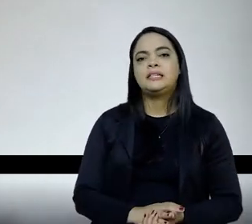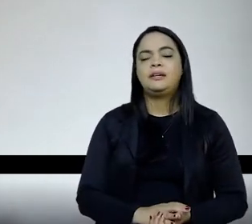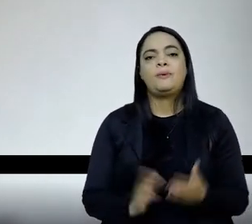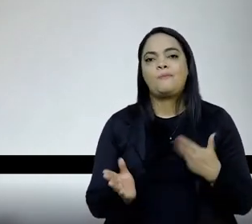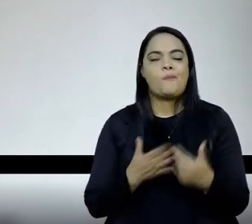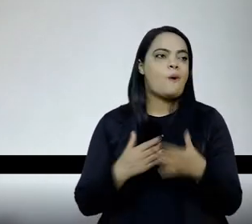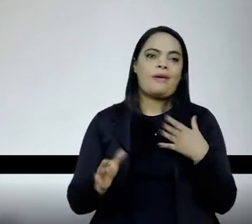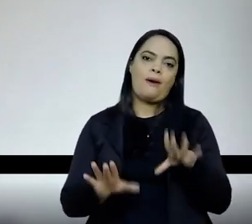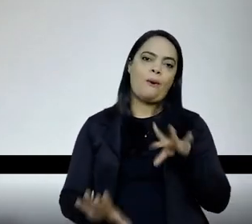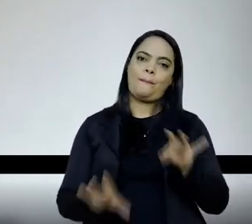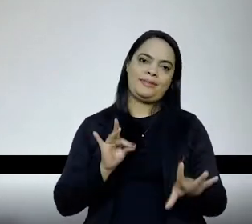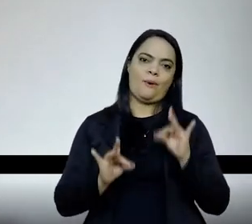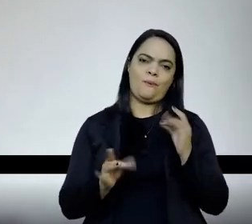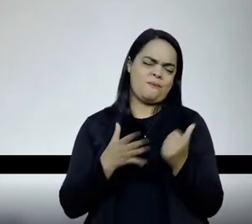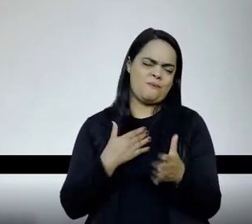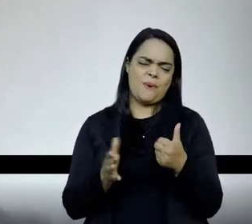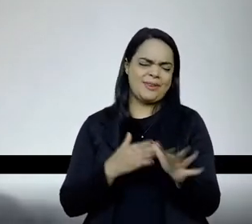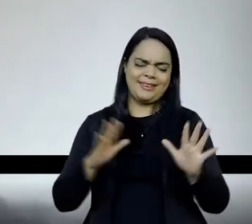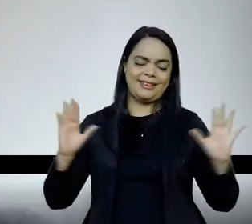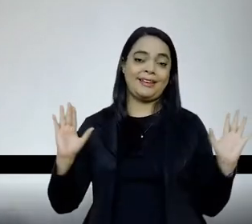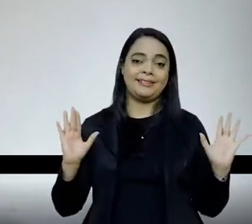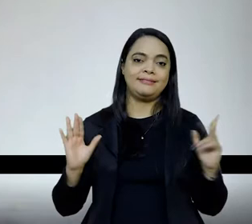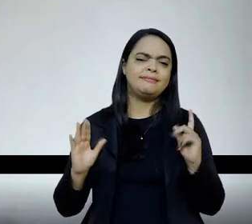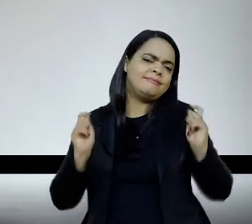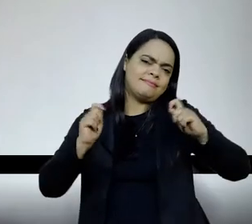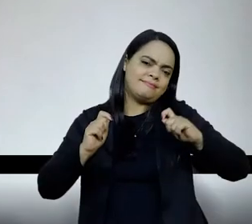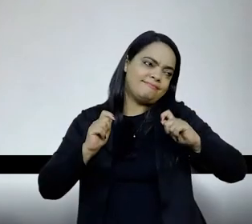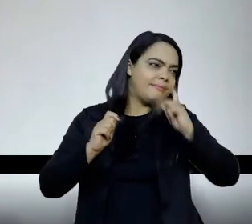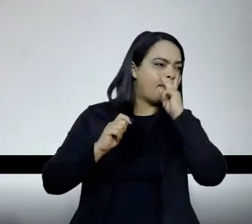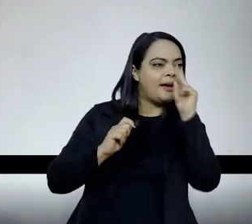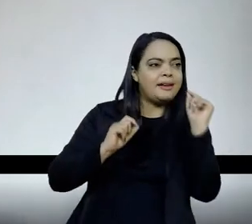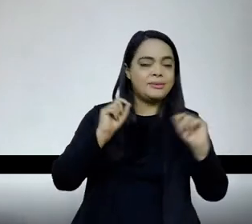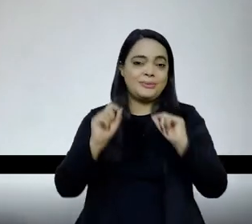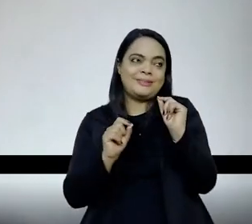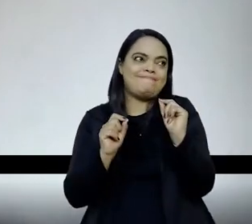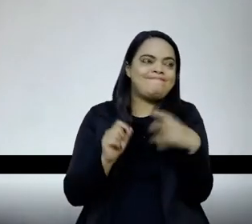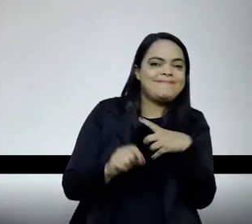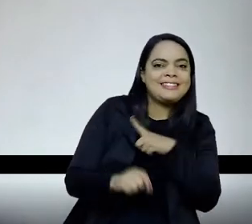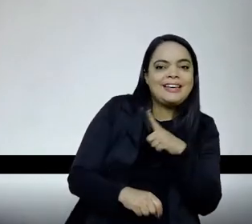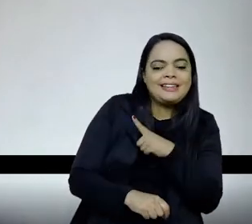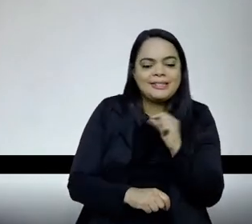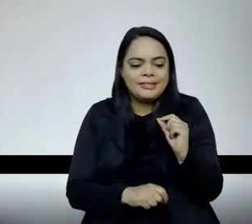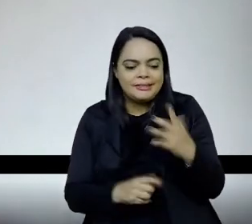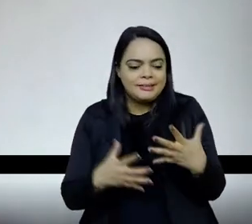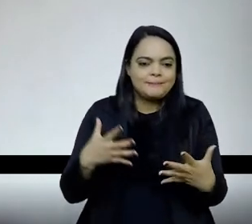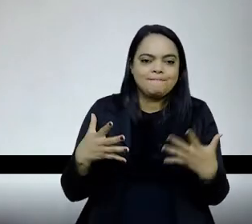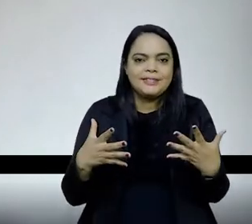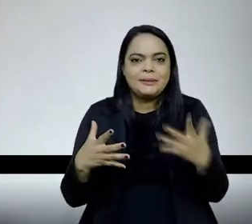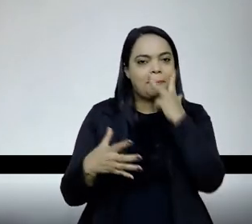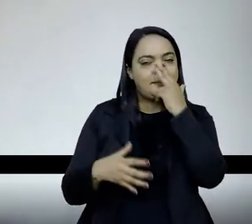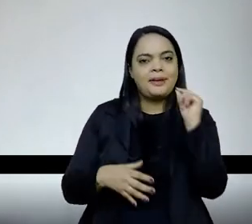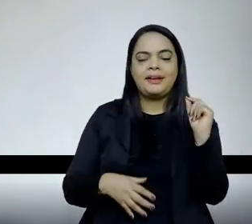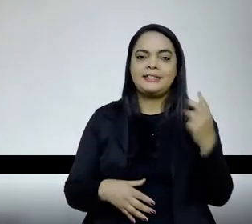opção, nossa, ela, ela, comporta constrangimentos, né? Ou seja, decisão,